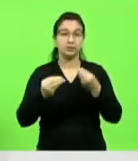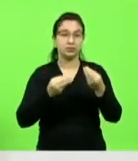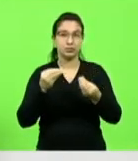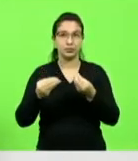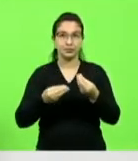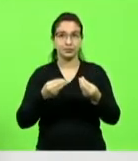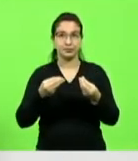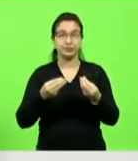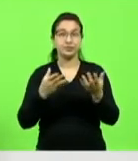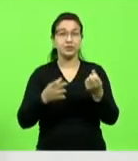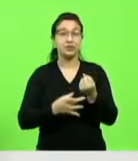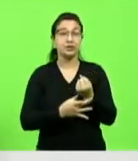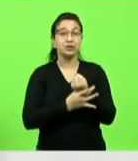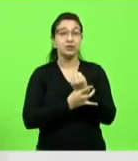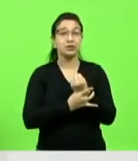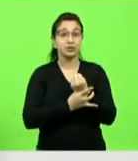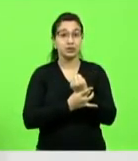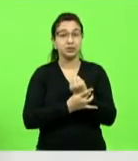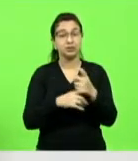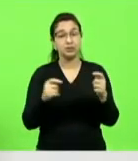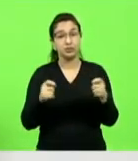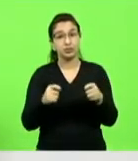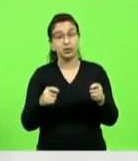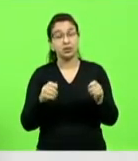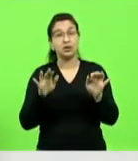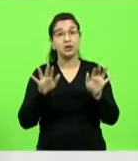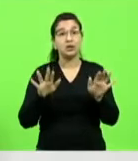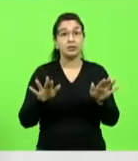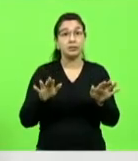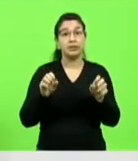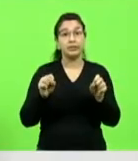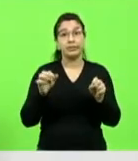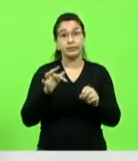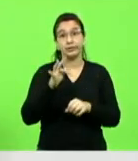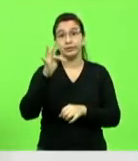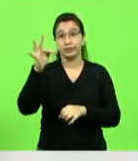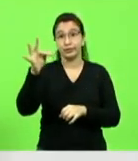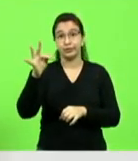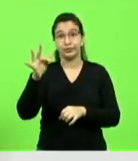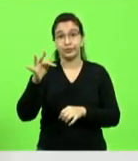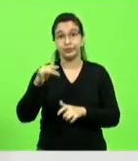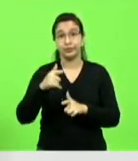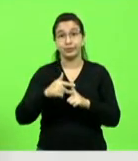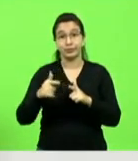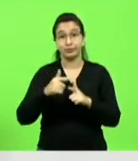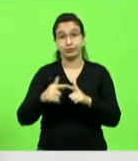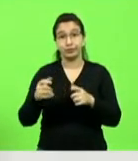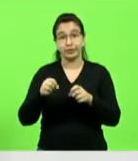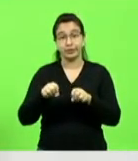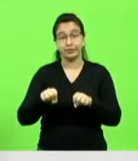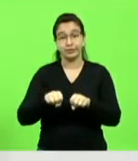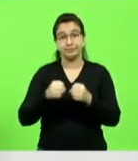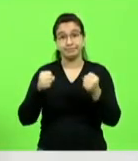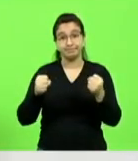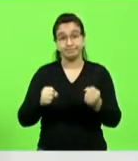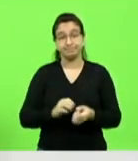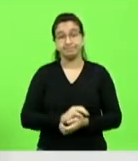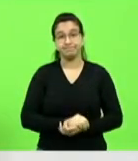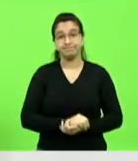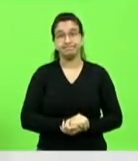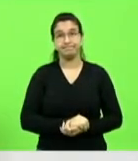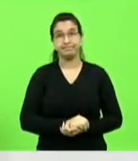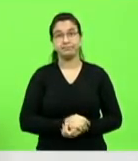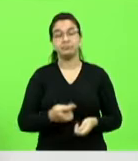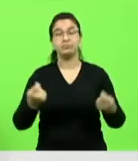mas isso chega uma hora que pode não acontecer mais. Então é necessário que façamos